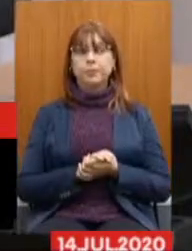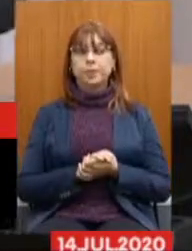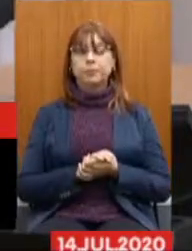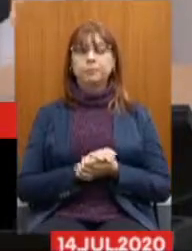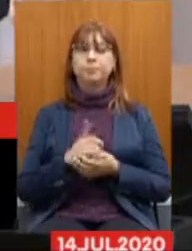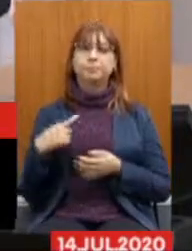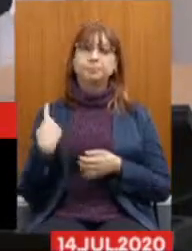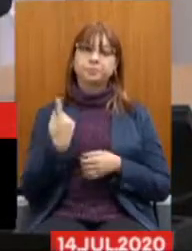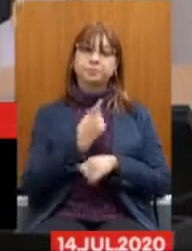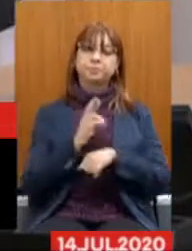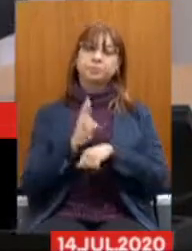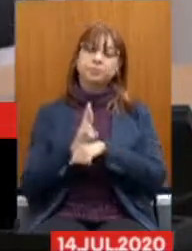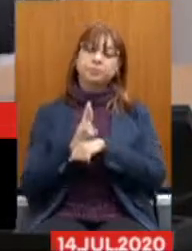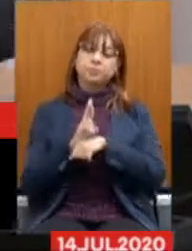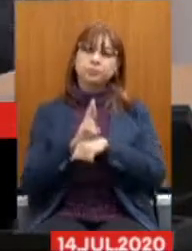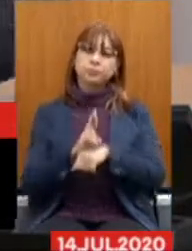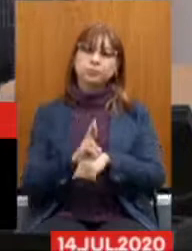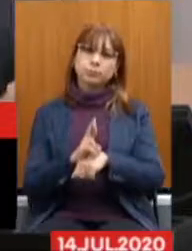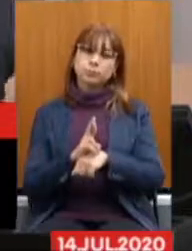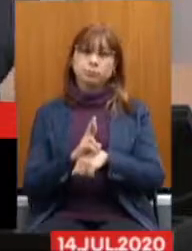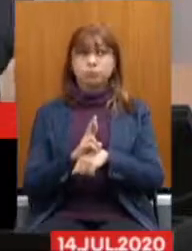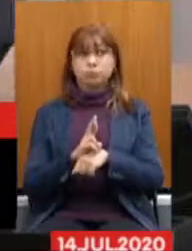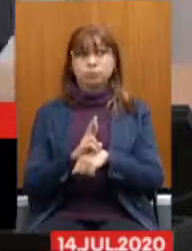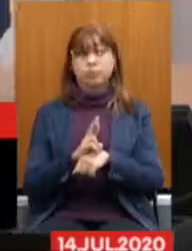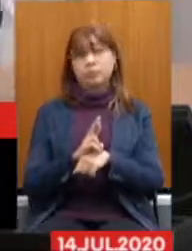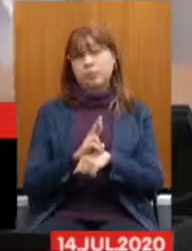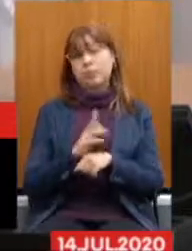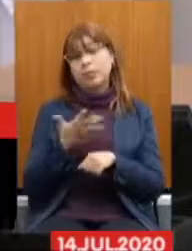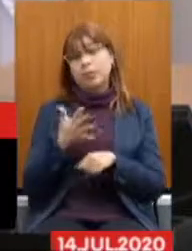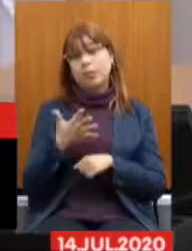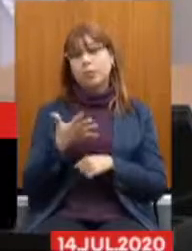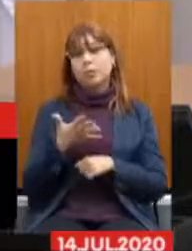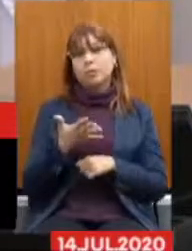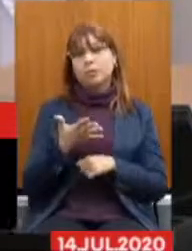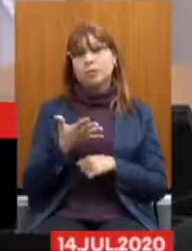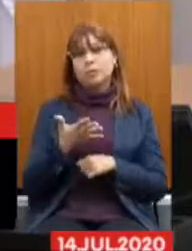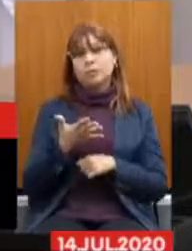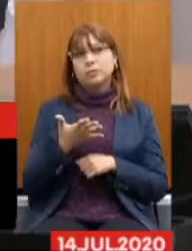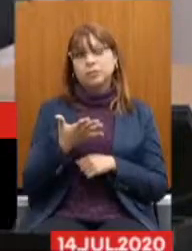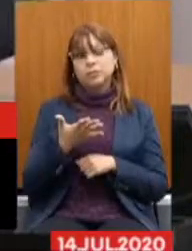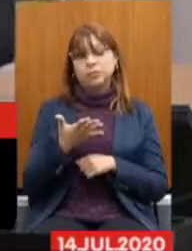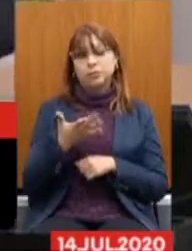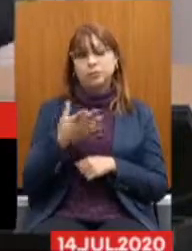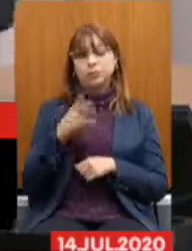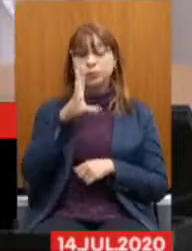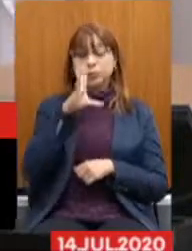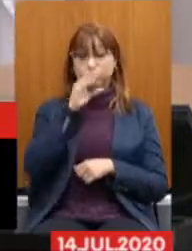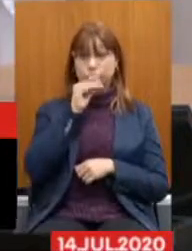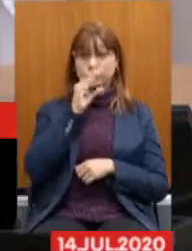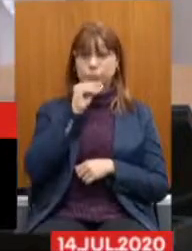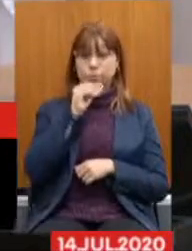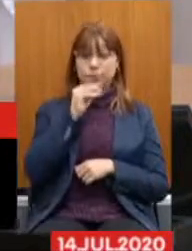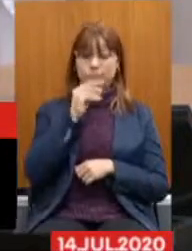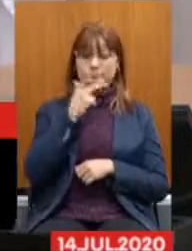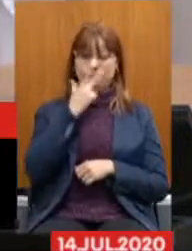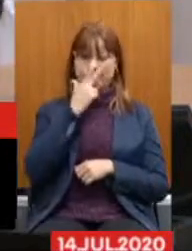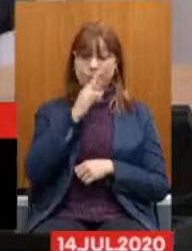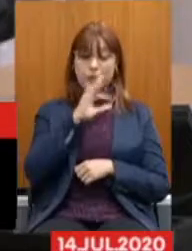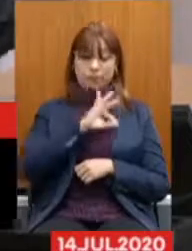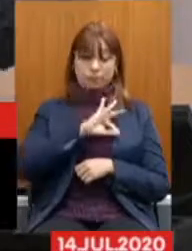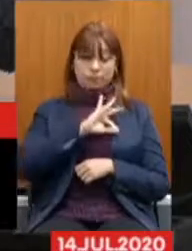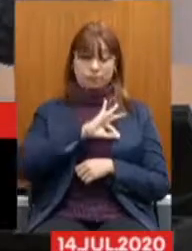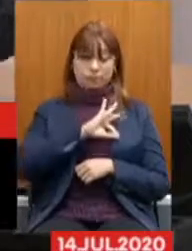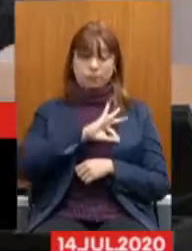talvez, os servidores de menor renda do Estado no Poder